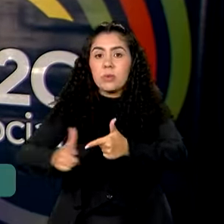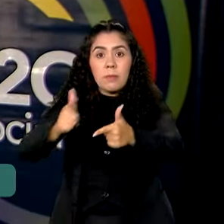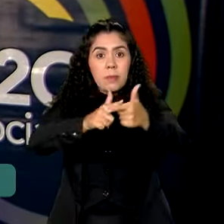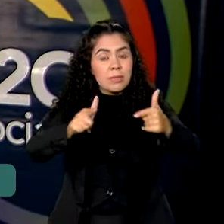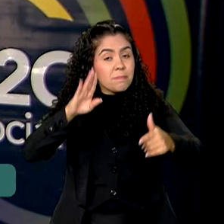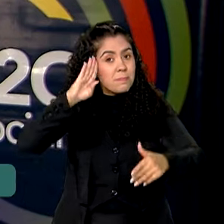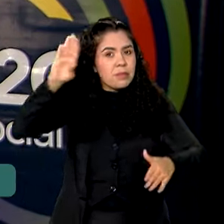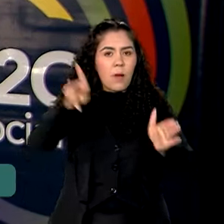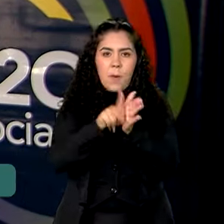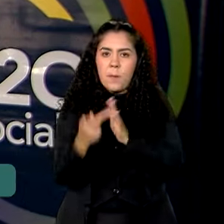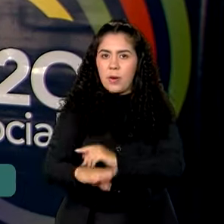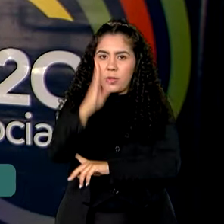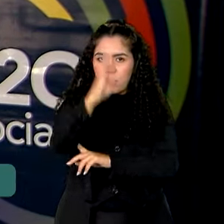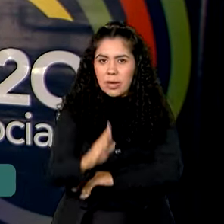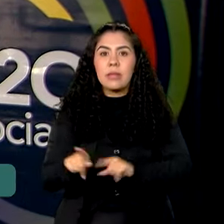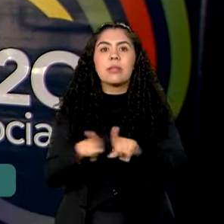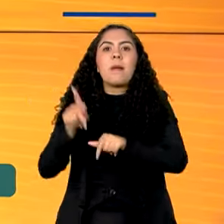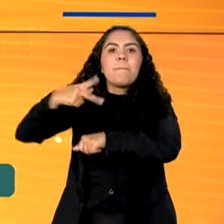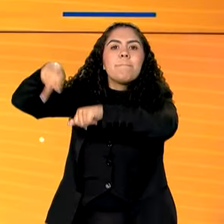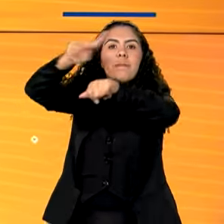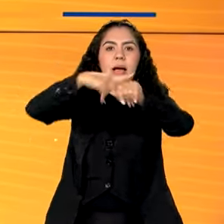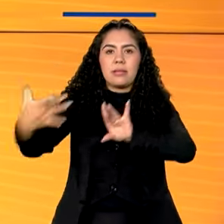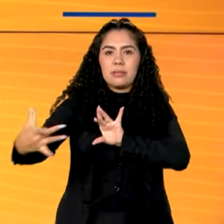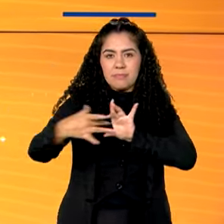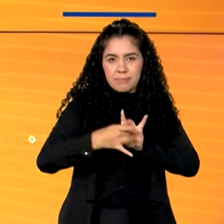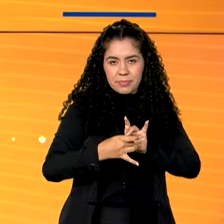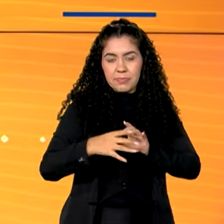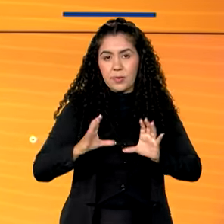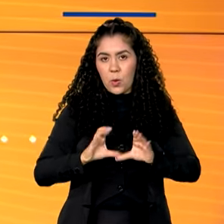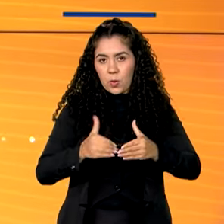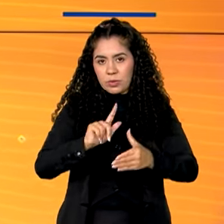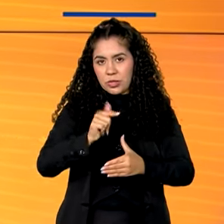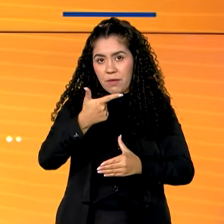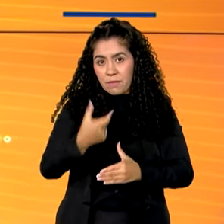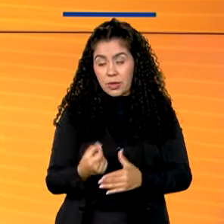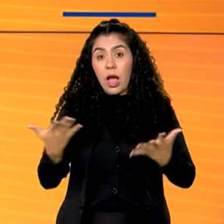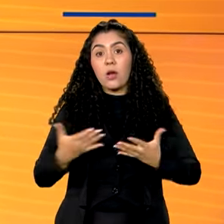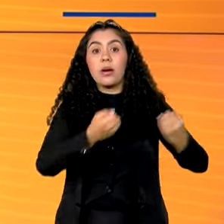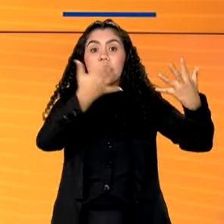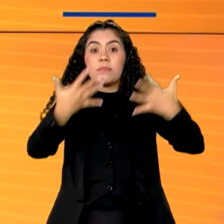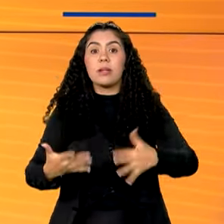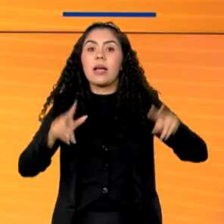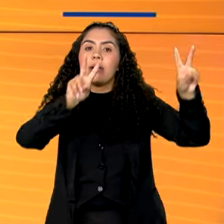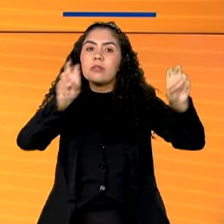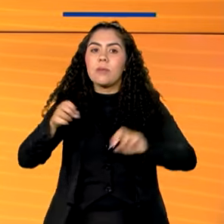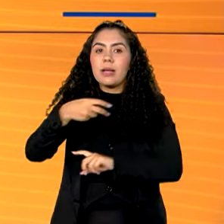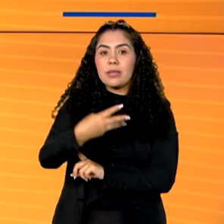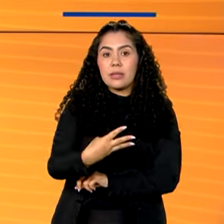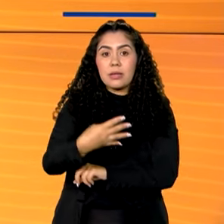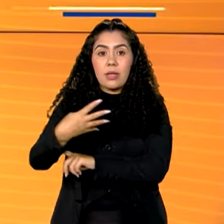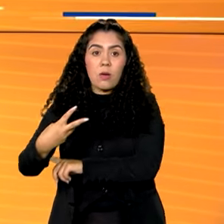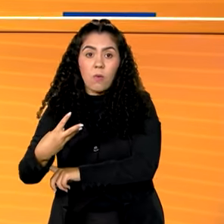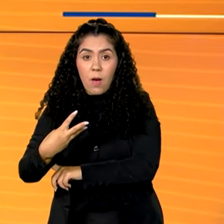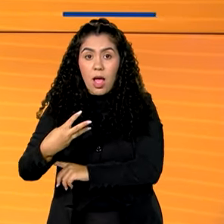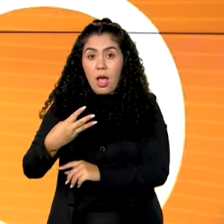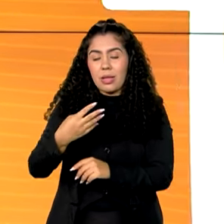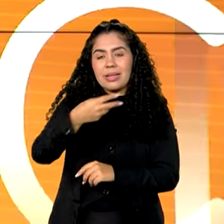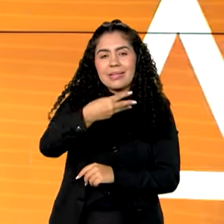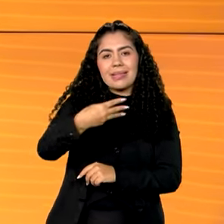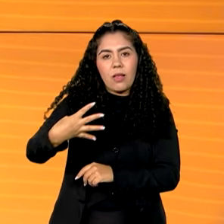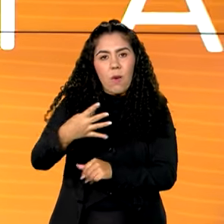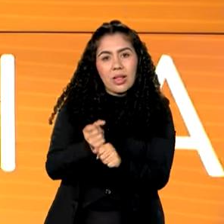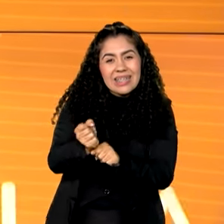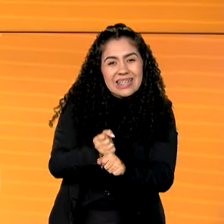e desses países que compõem o G20. Vamos falar agora dos 34 anos do Estatuto da Criança e do